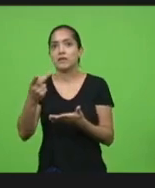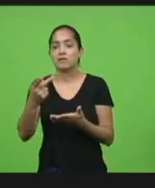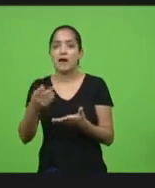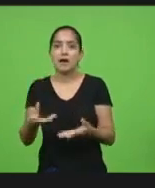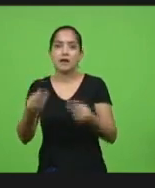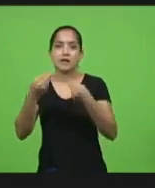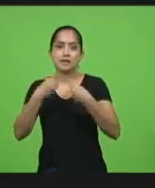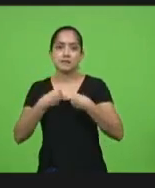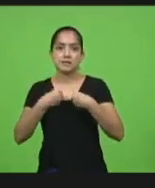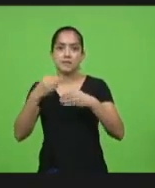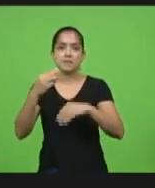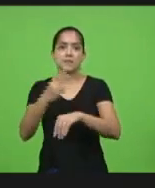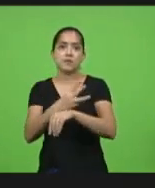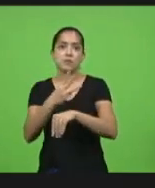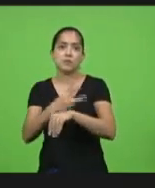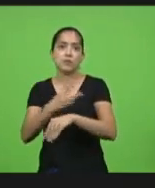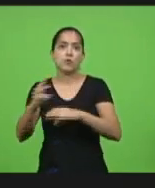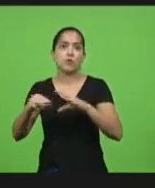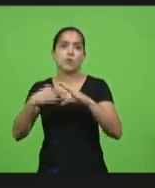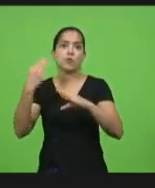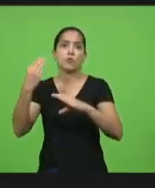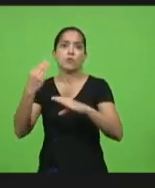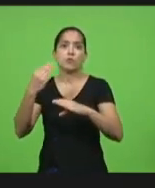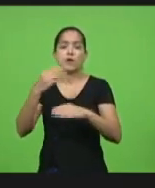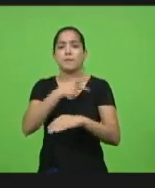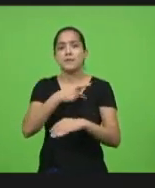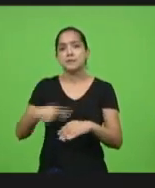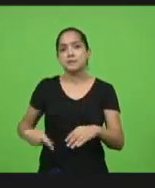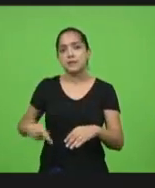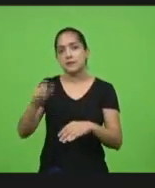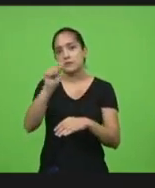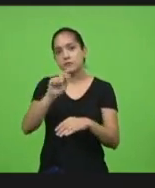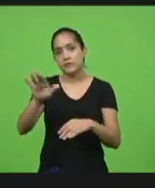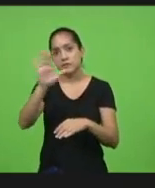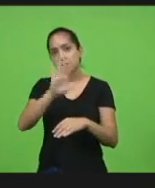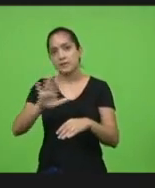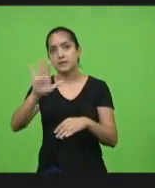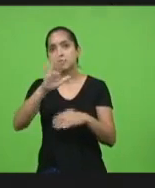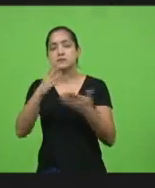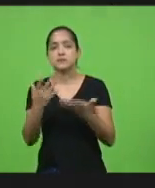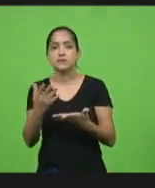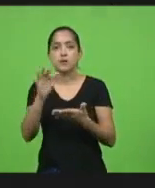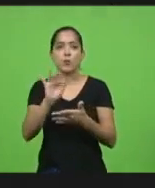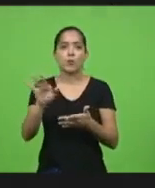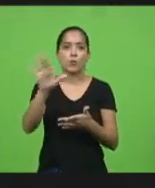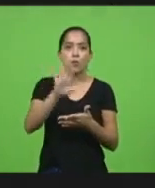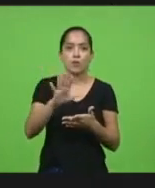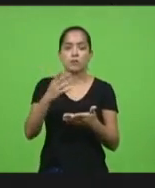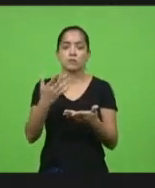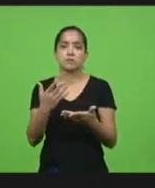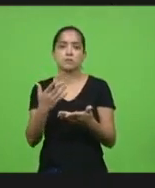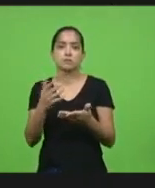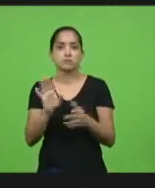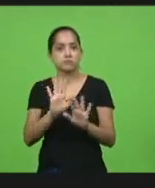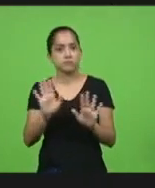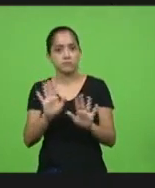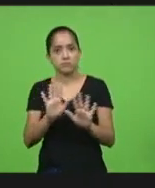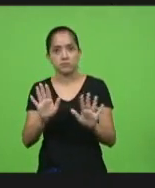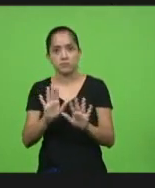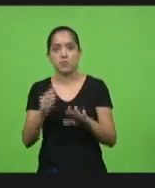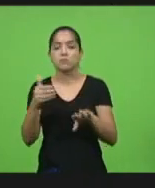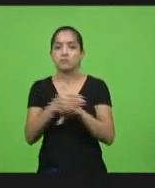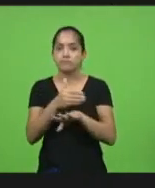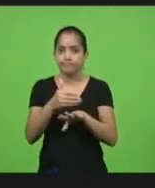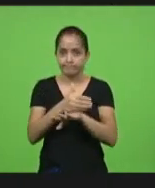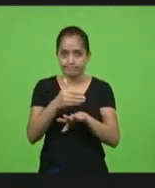meu whatsapp a mensagem do presidente da federação mundial da federação estadual da federação nacional eu frequento o comércio do